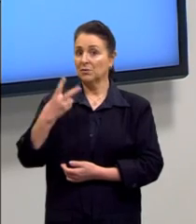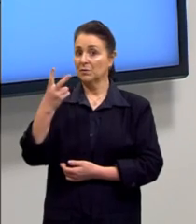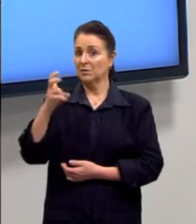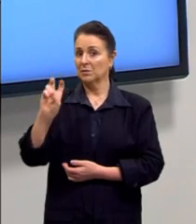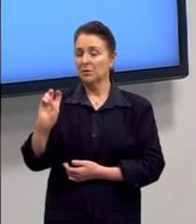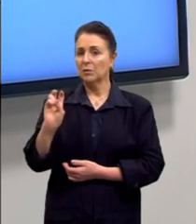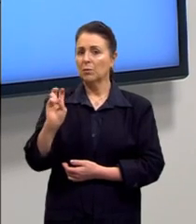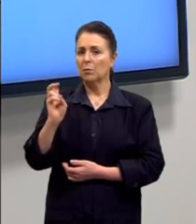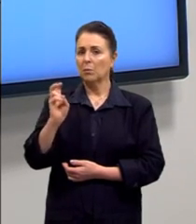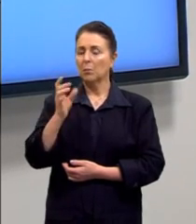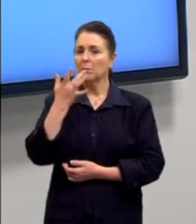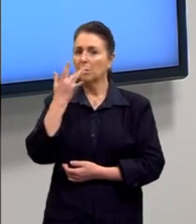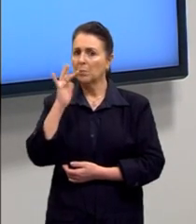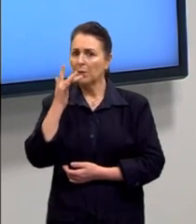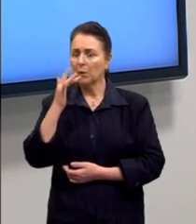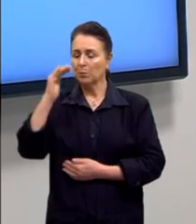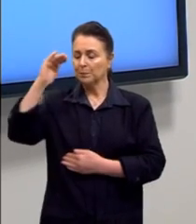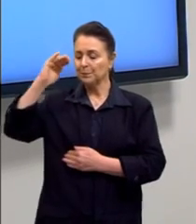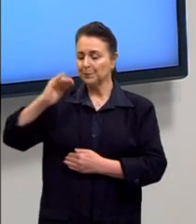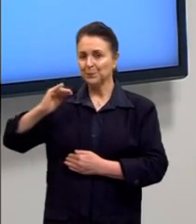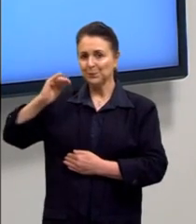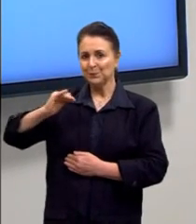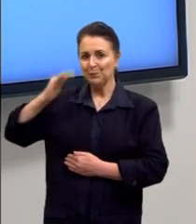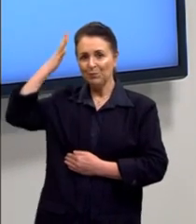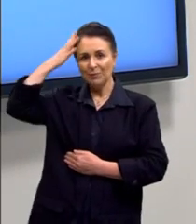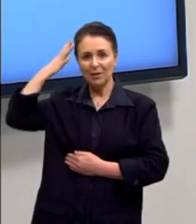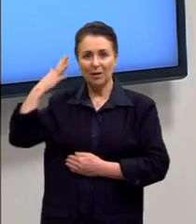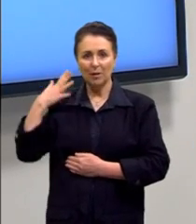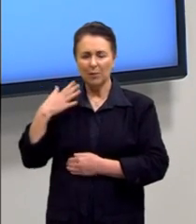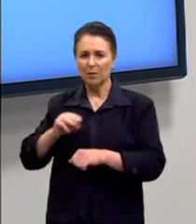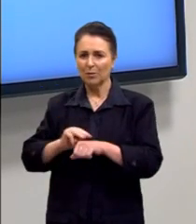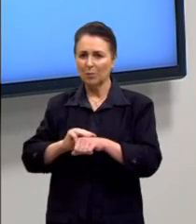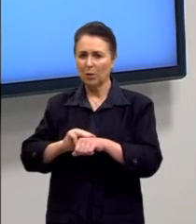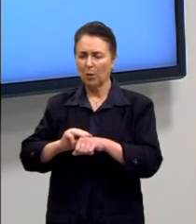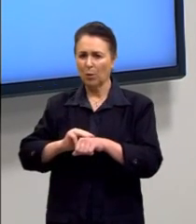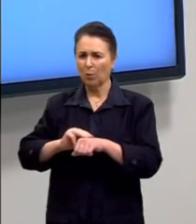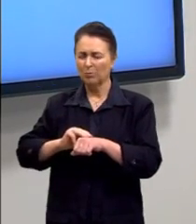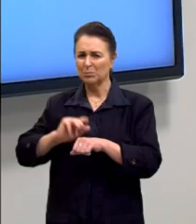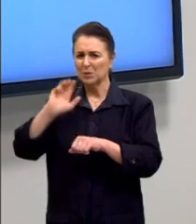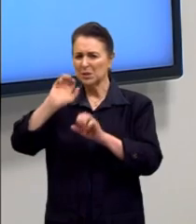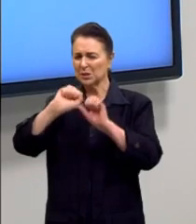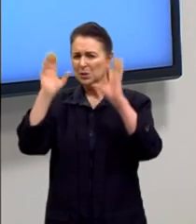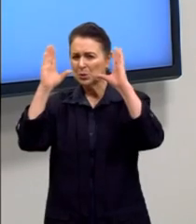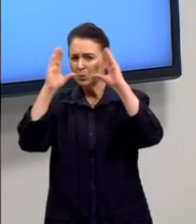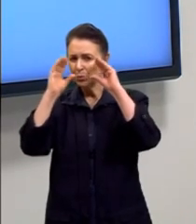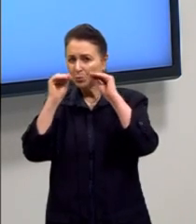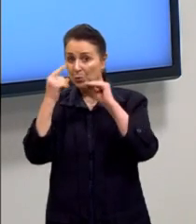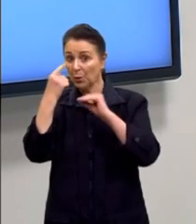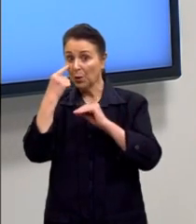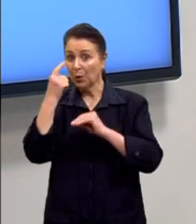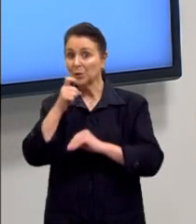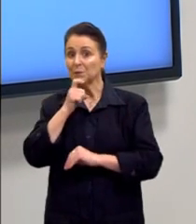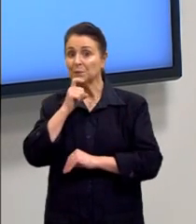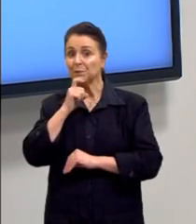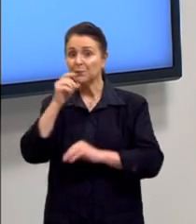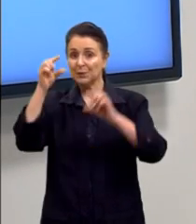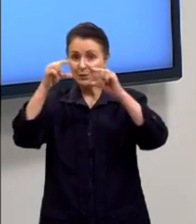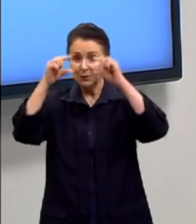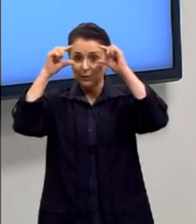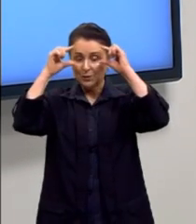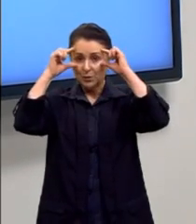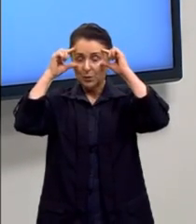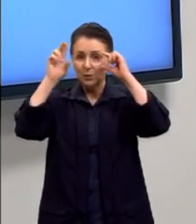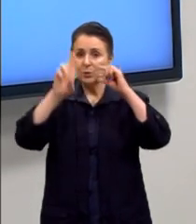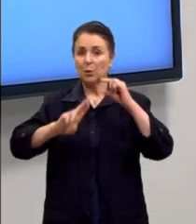sou branca, de baixa estatura, cabelos castanhos escuros, olhos verdes, uso óculos, estou